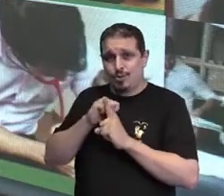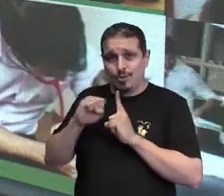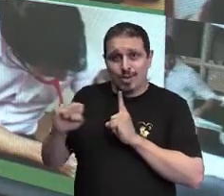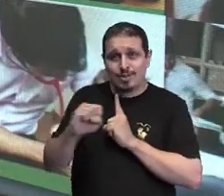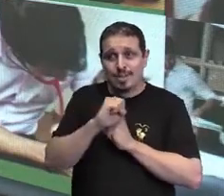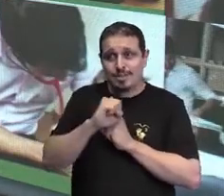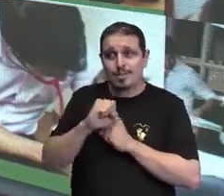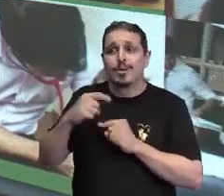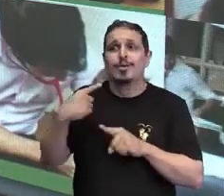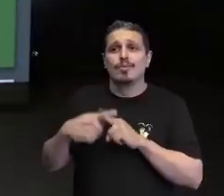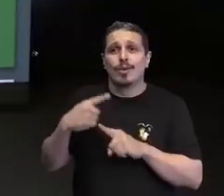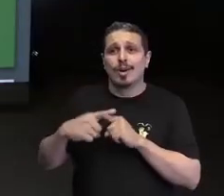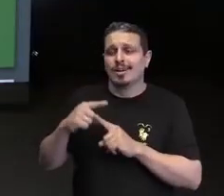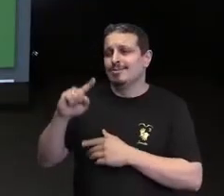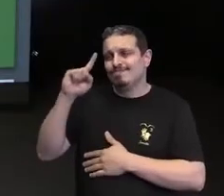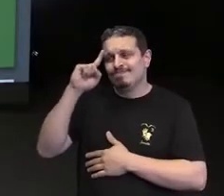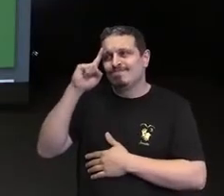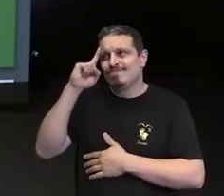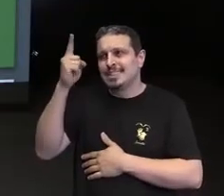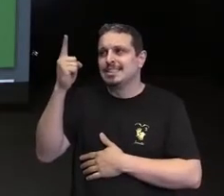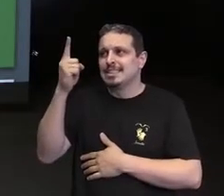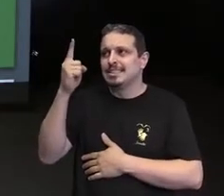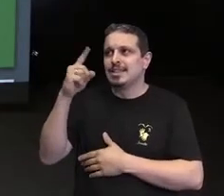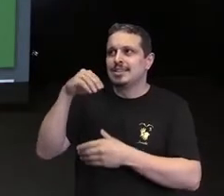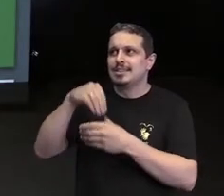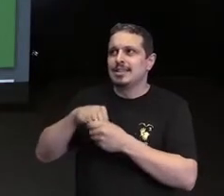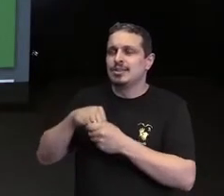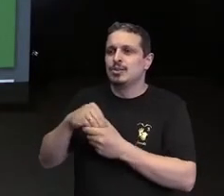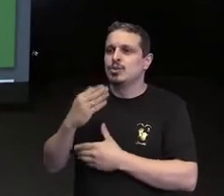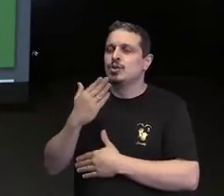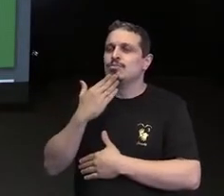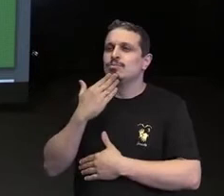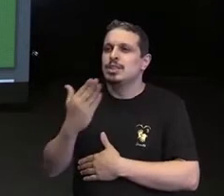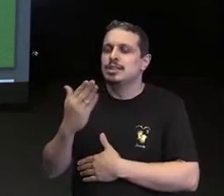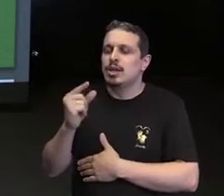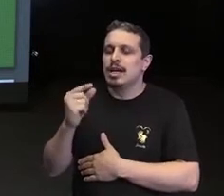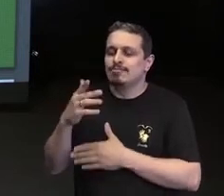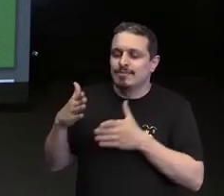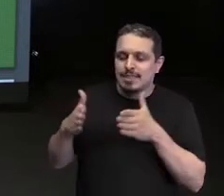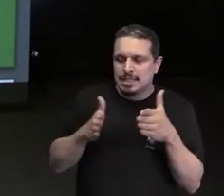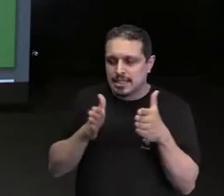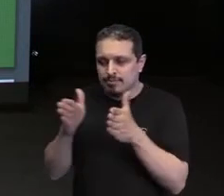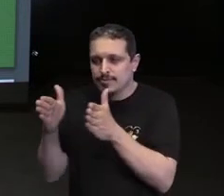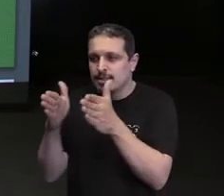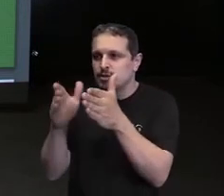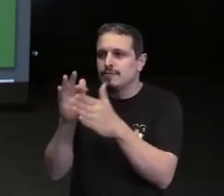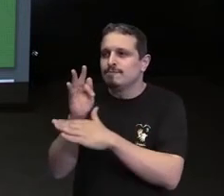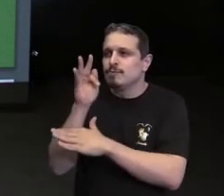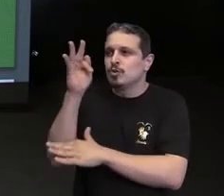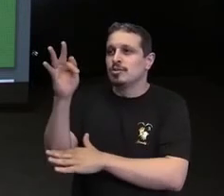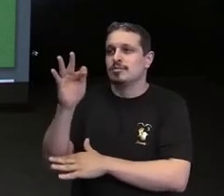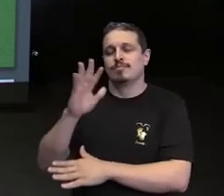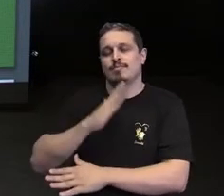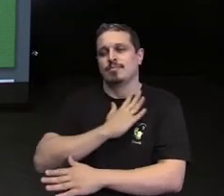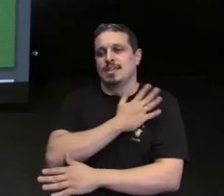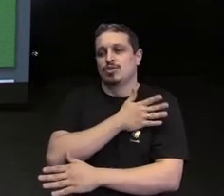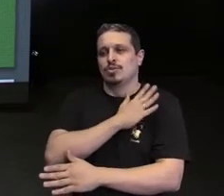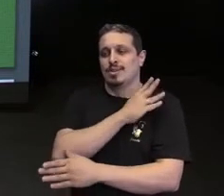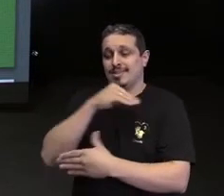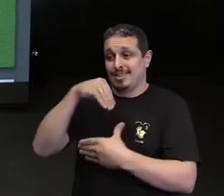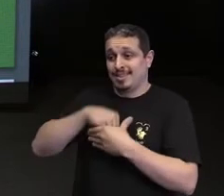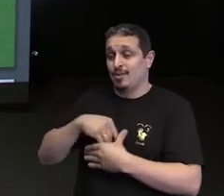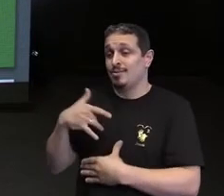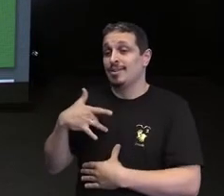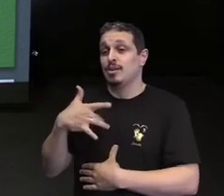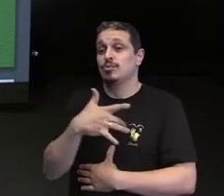tem que pensar daqui para frente como solução para este preconceito que ainda existe dentro da saúde e dentro da sociedade como